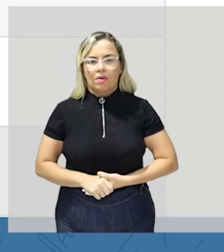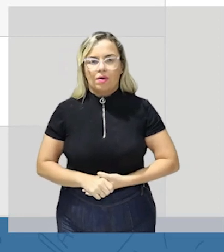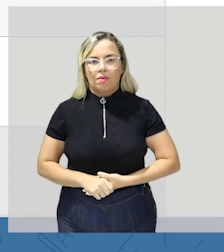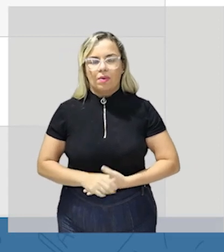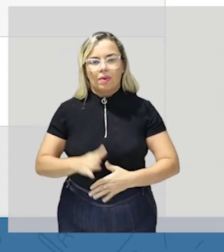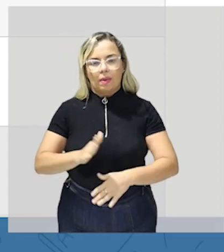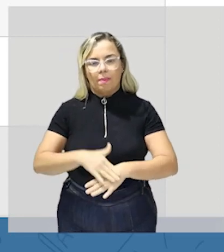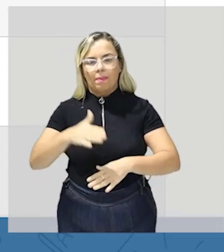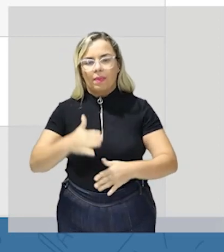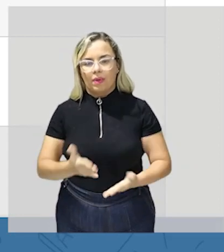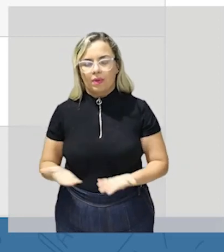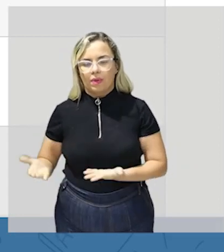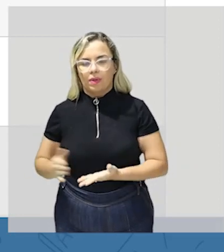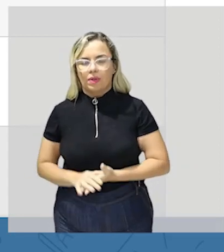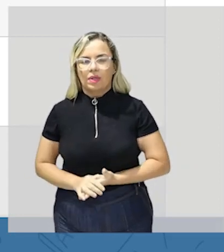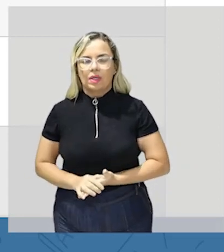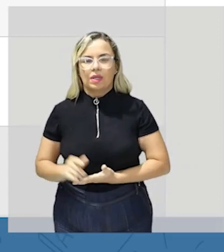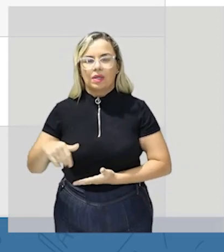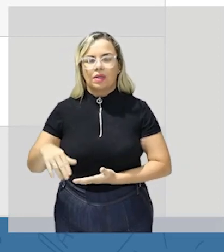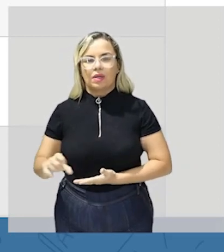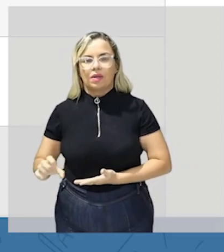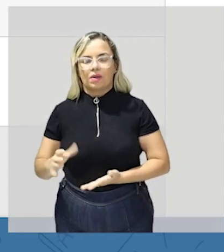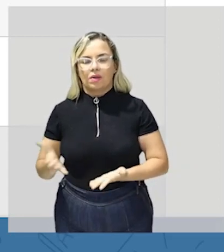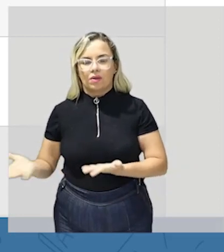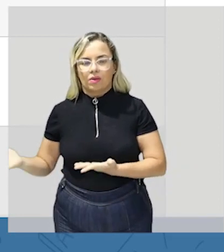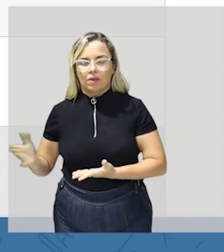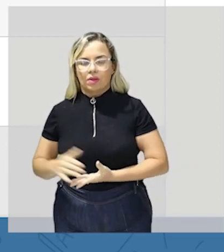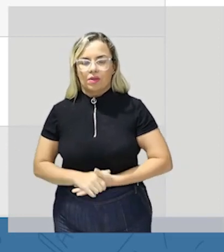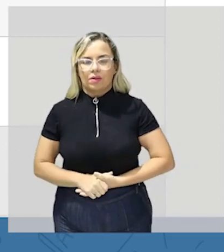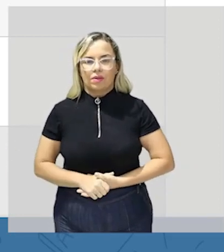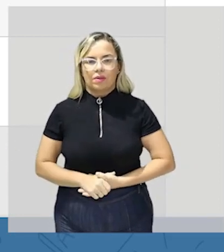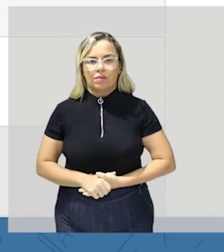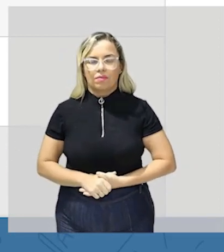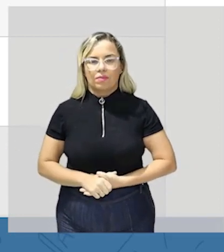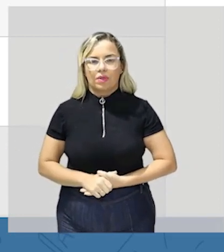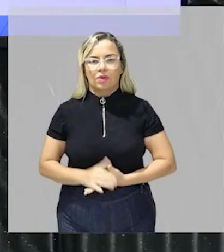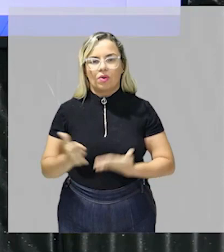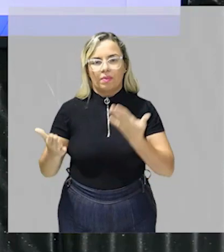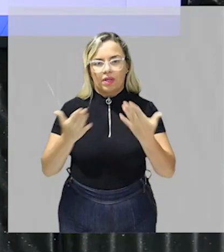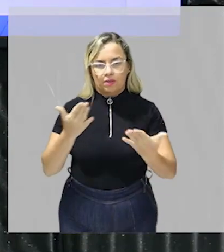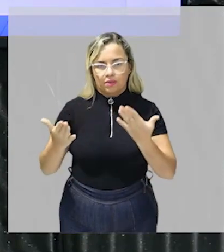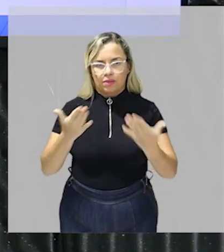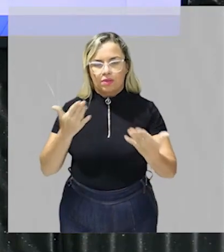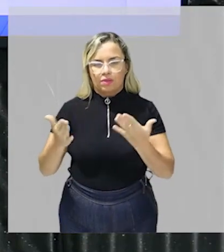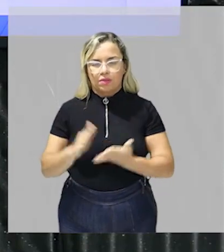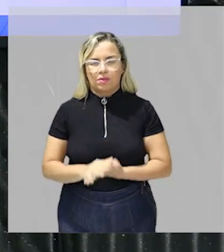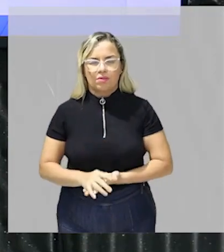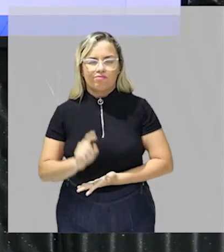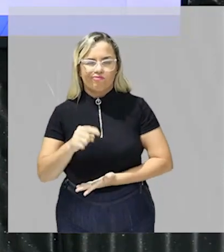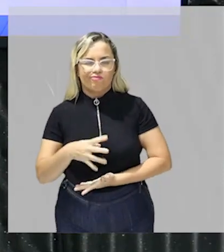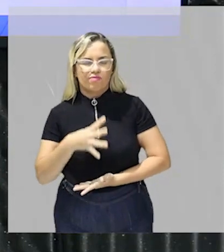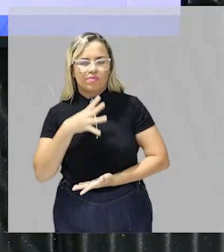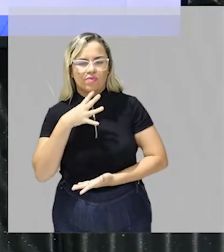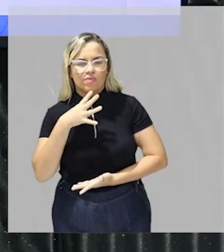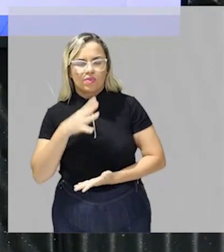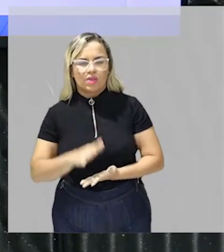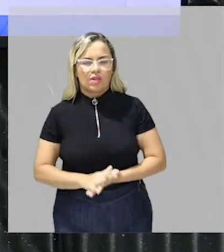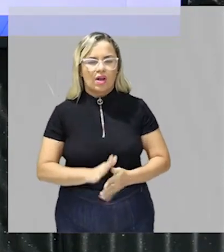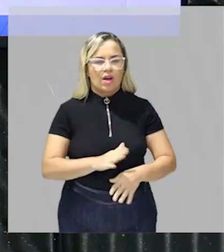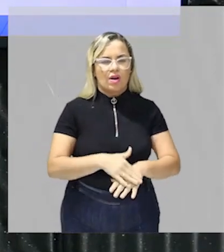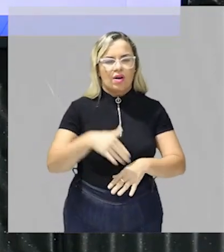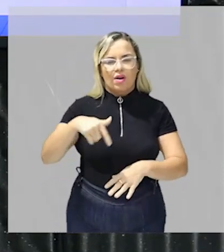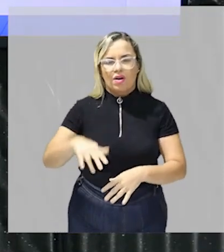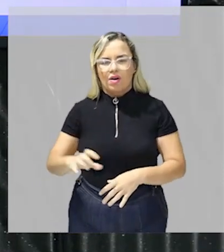mas que mais do que tá estão reconhecendo esse mais do que